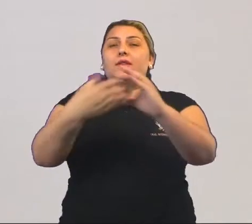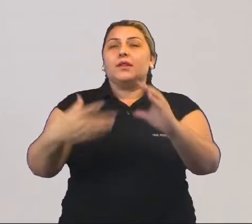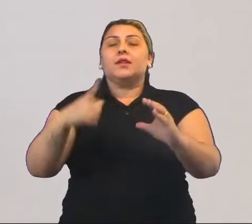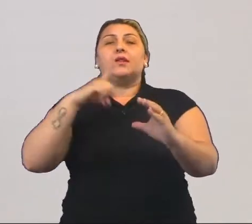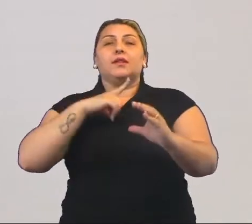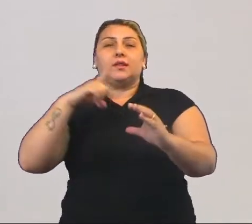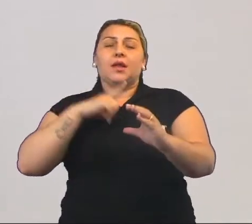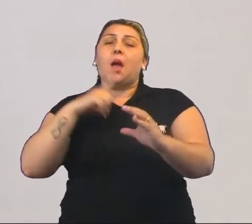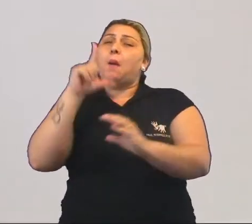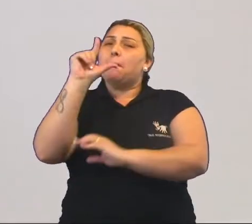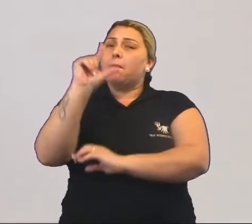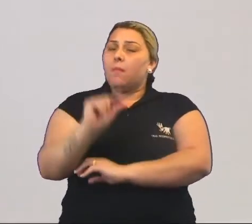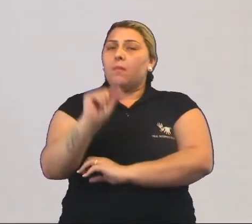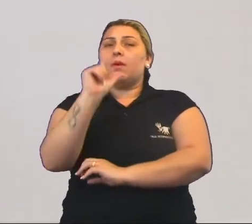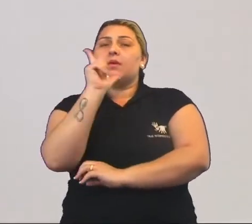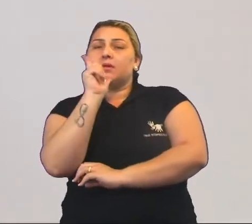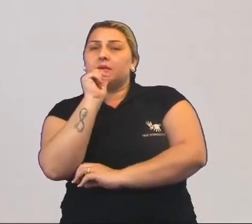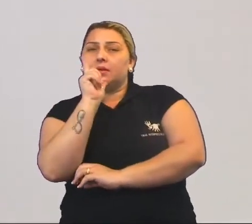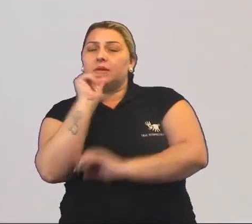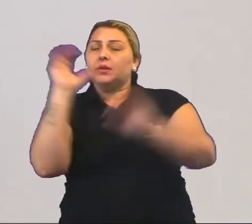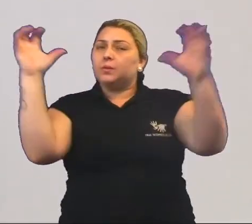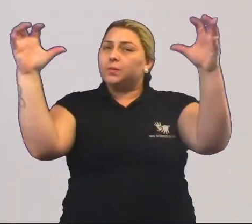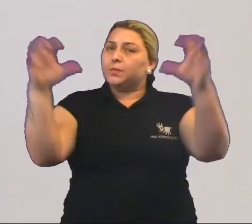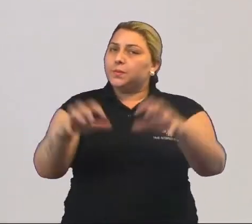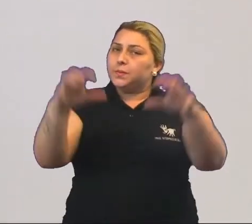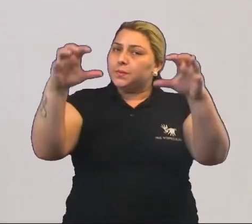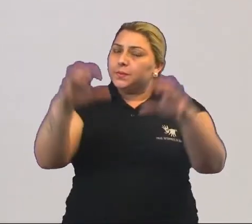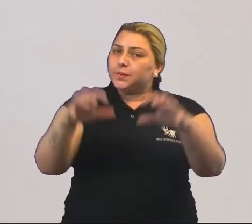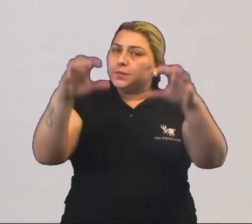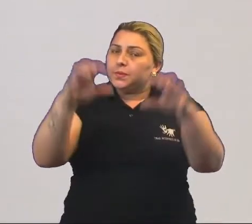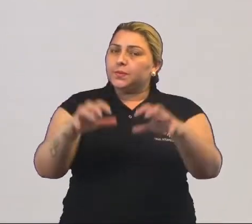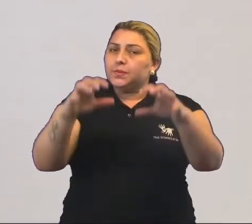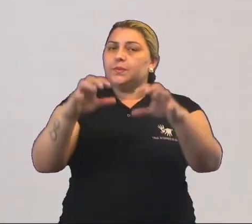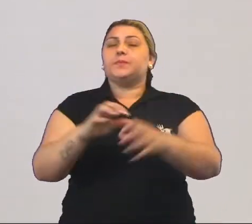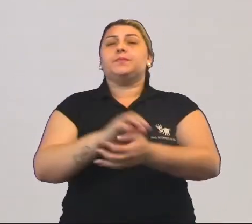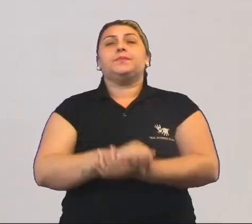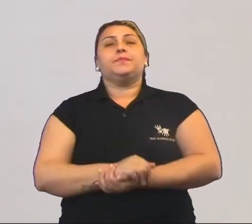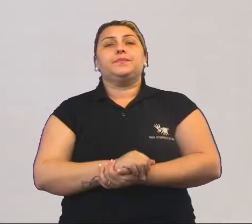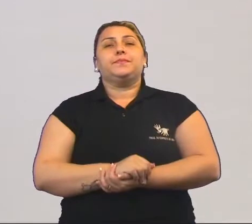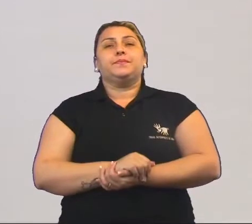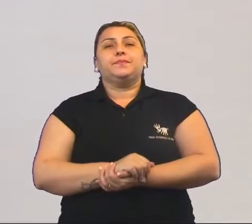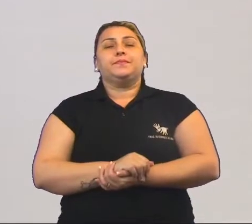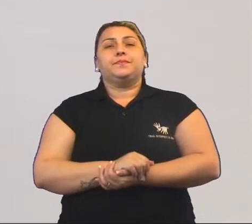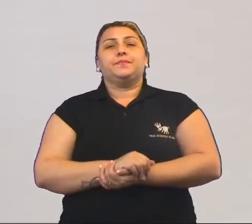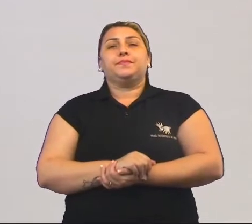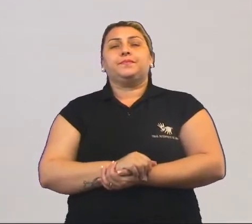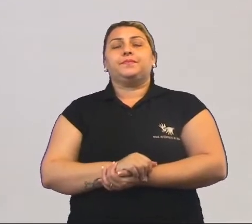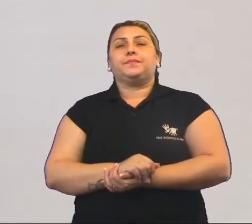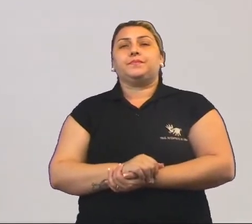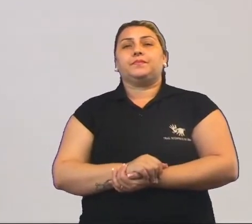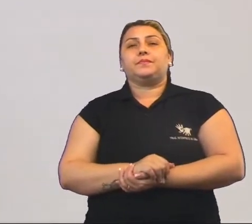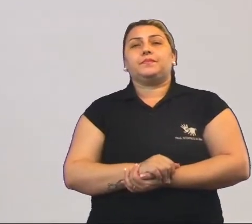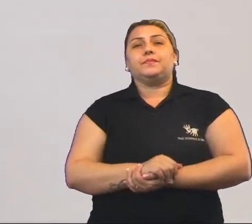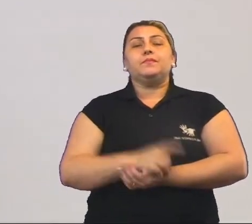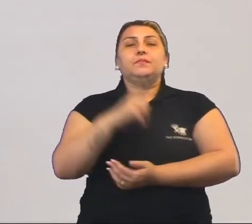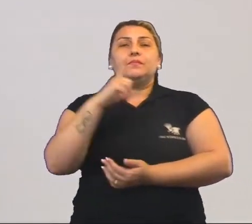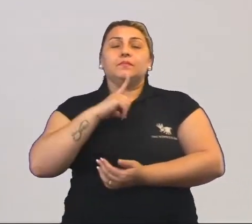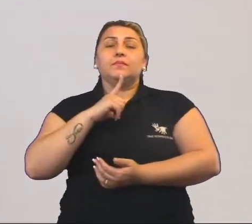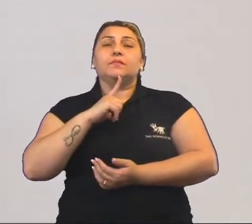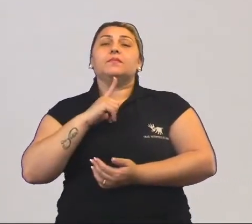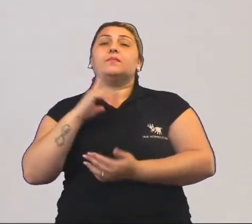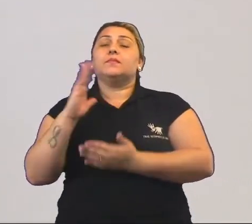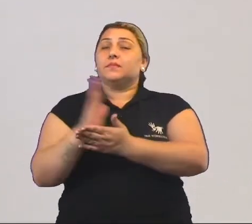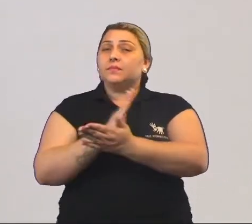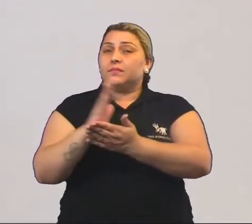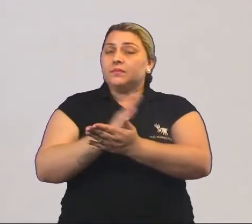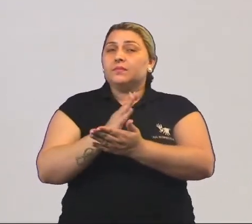escassas e chuvas bem mais distribuídas. Então, de certa forma, isso tinha algumas vantagens e